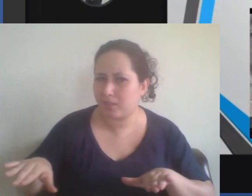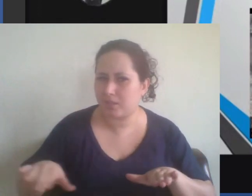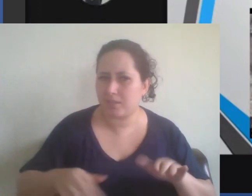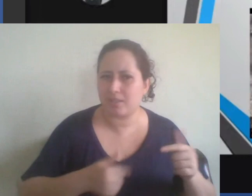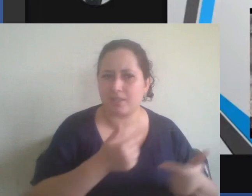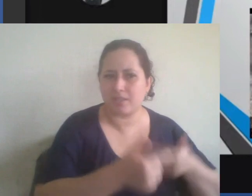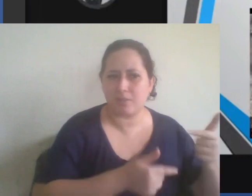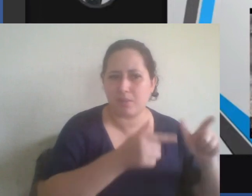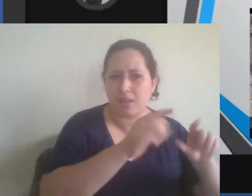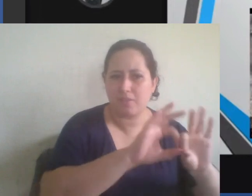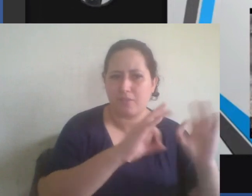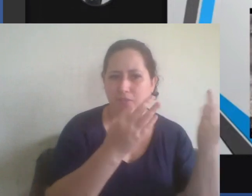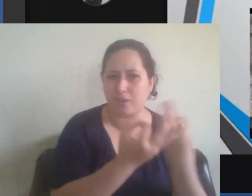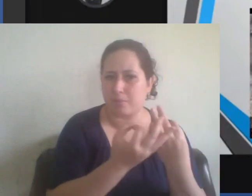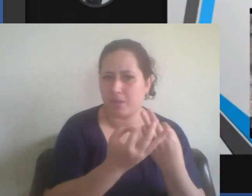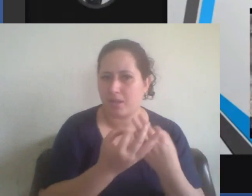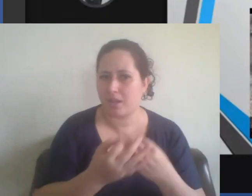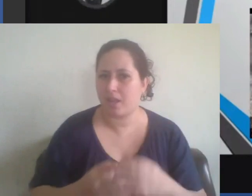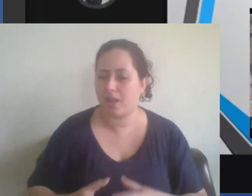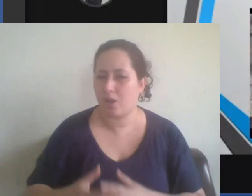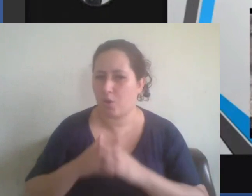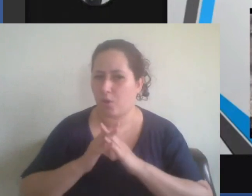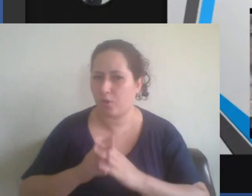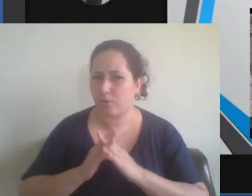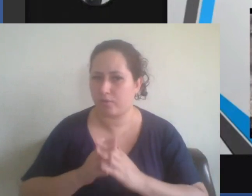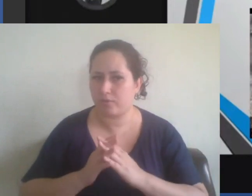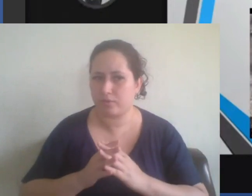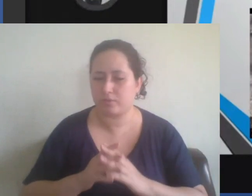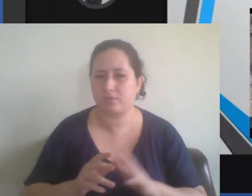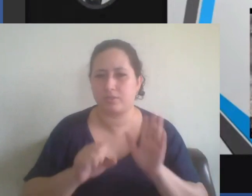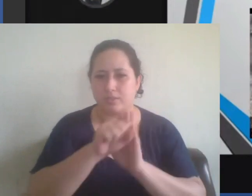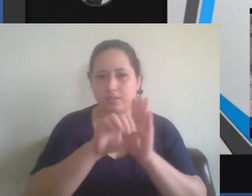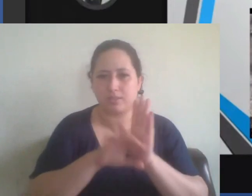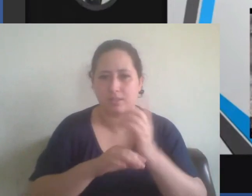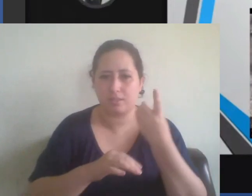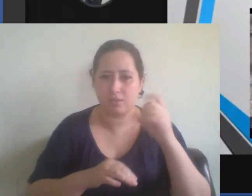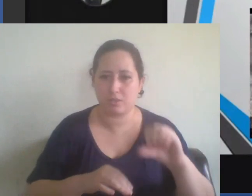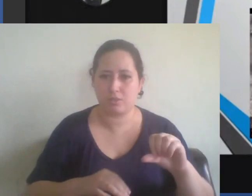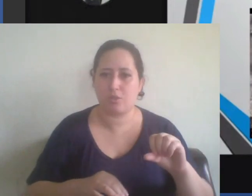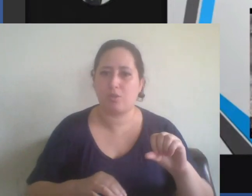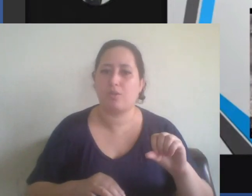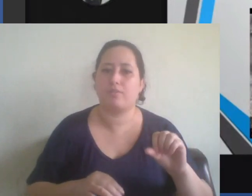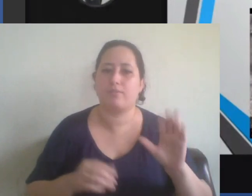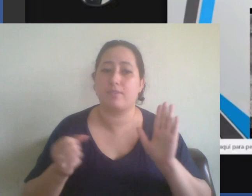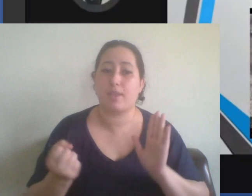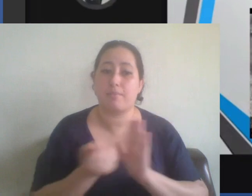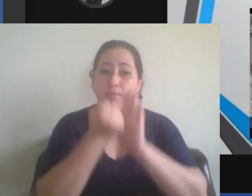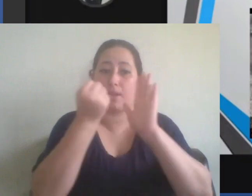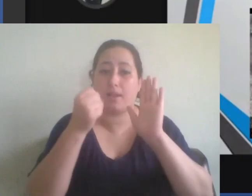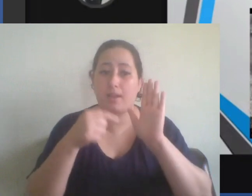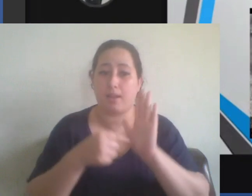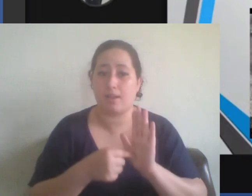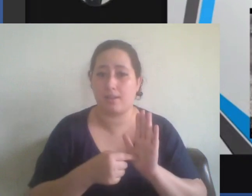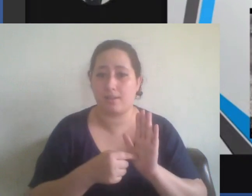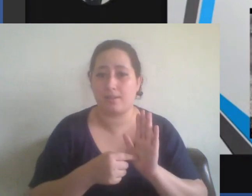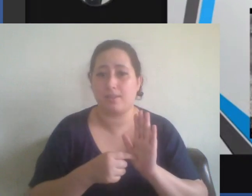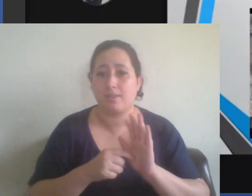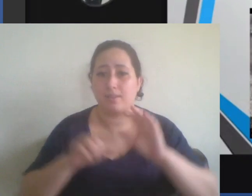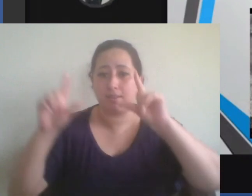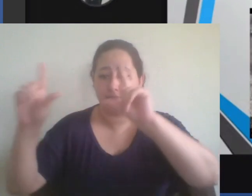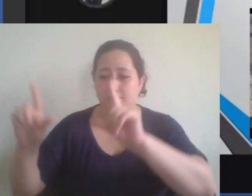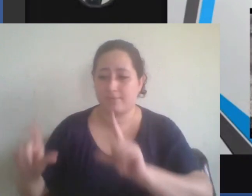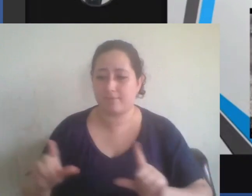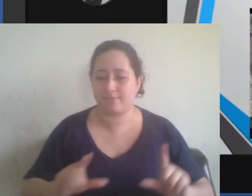familiar. Então, o século XIX é muito marcado por essas imagens